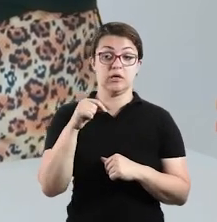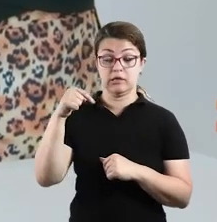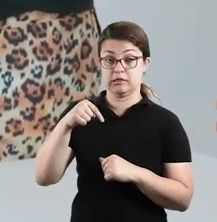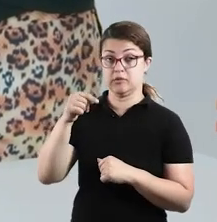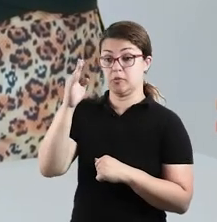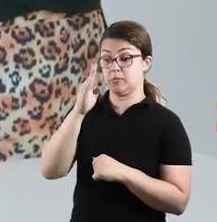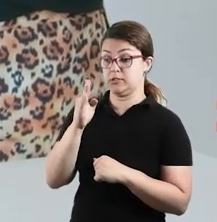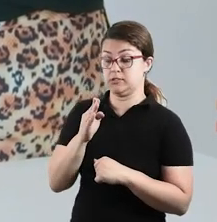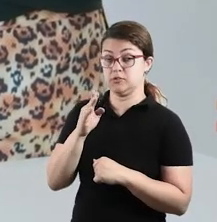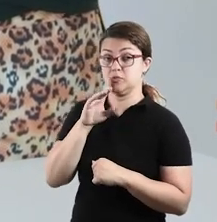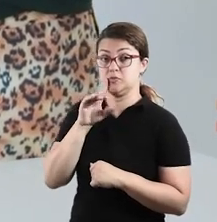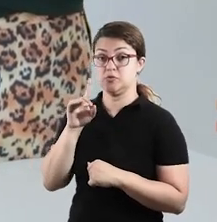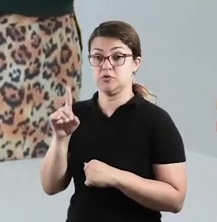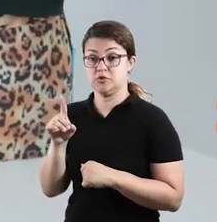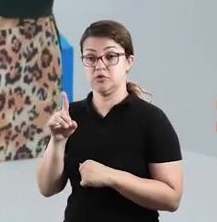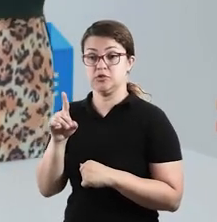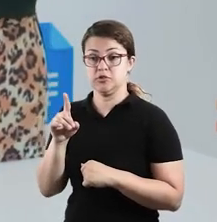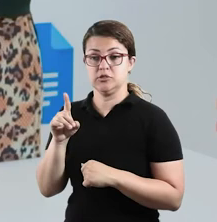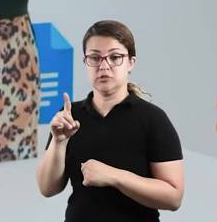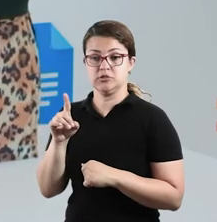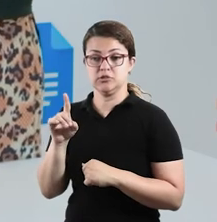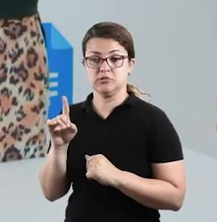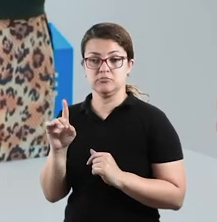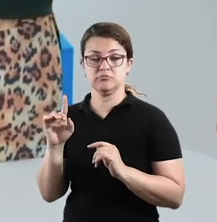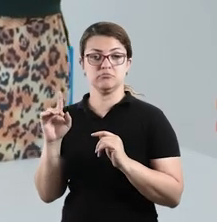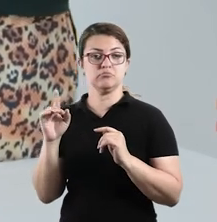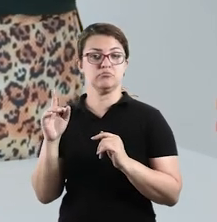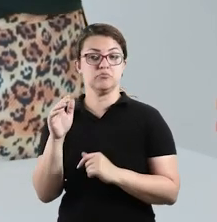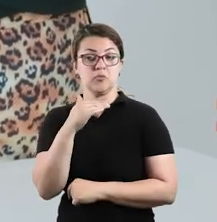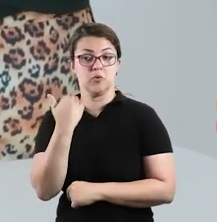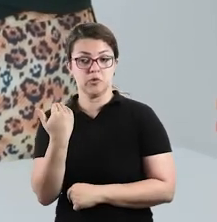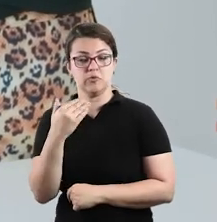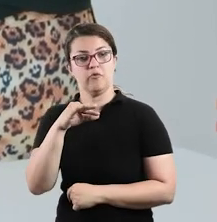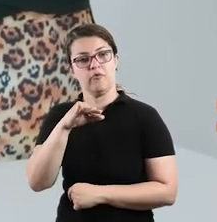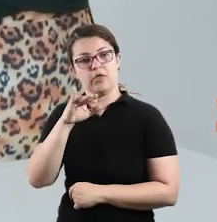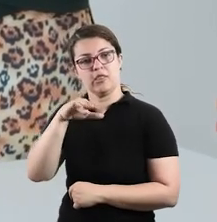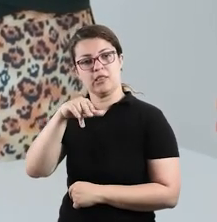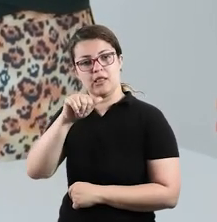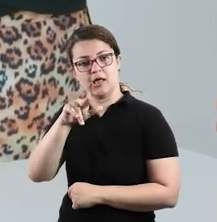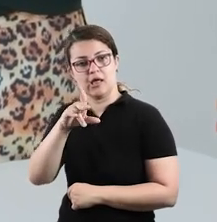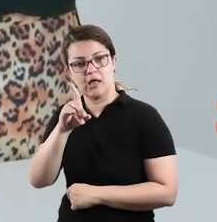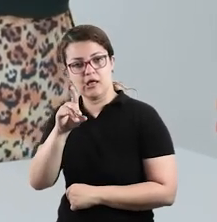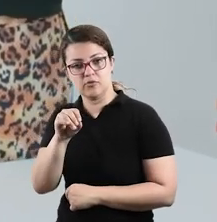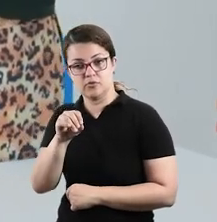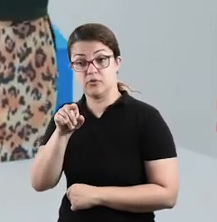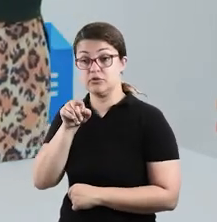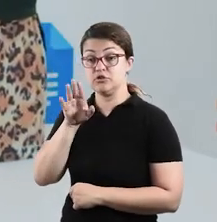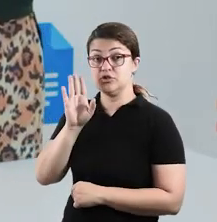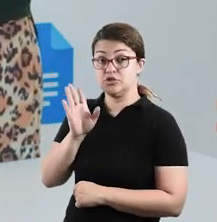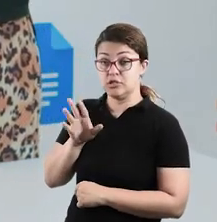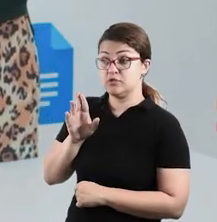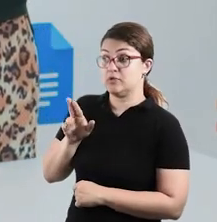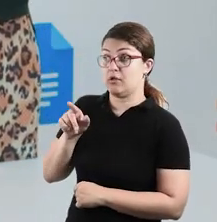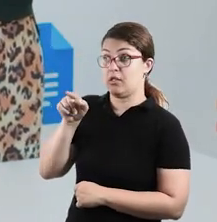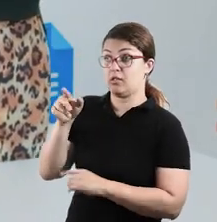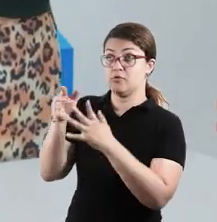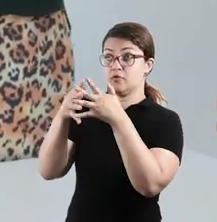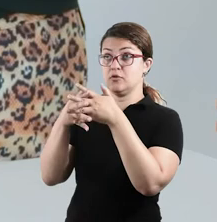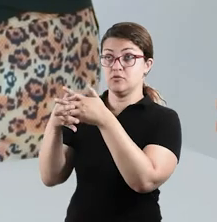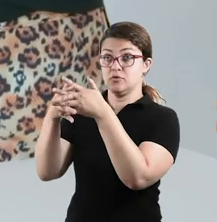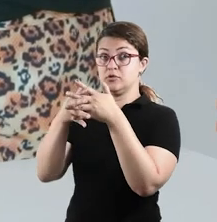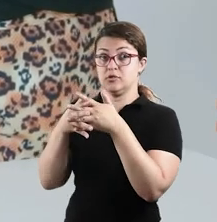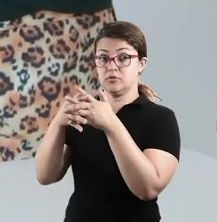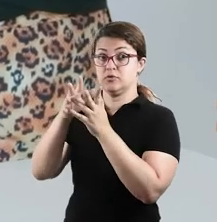No Brasil, dia de finados, que é dia 2 de novembro. E nos Estados Unidos, nós temos o Halloween.